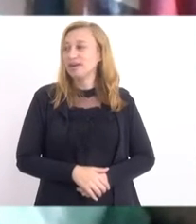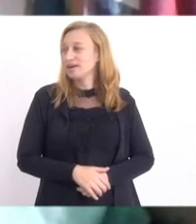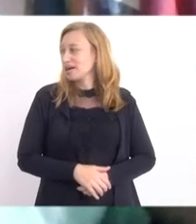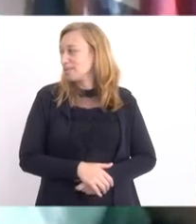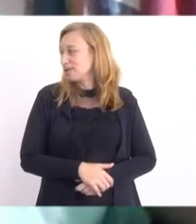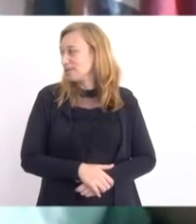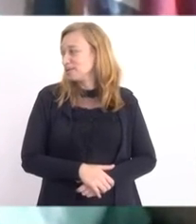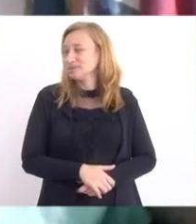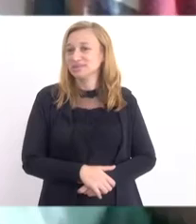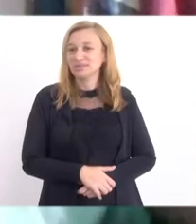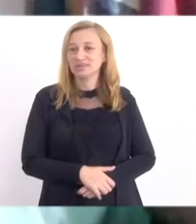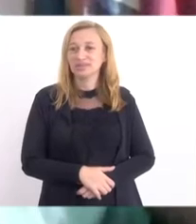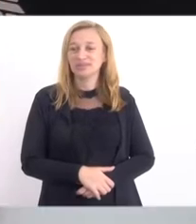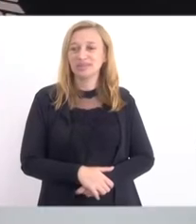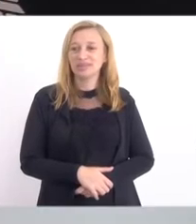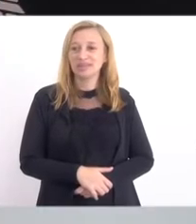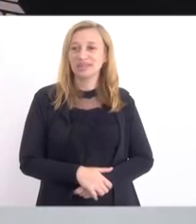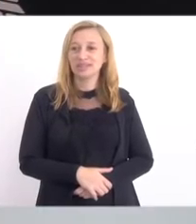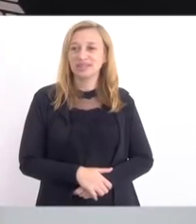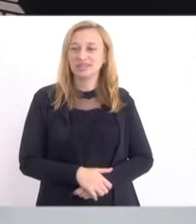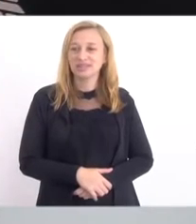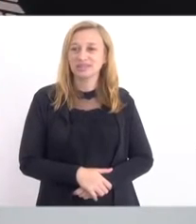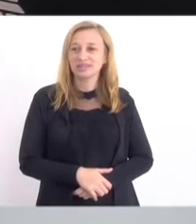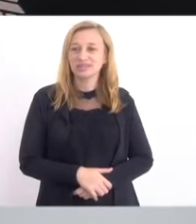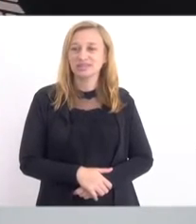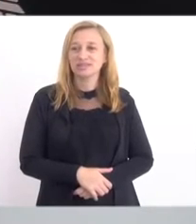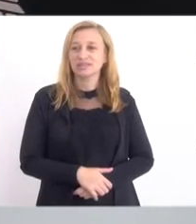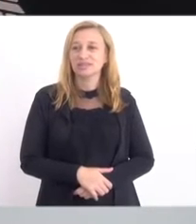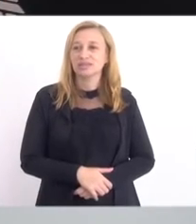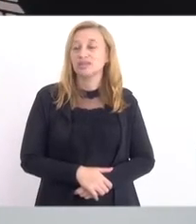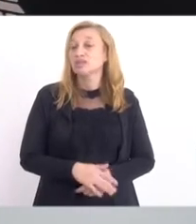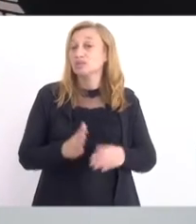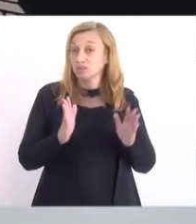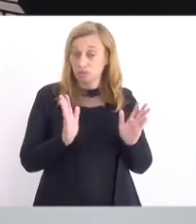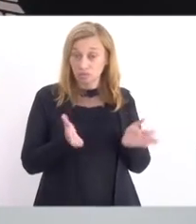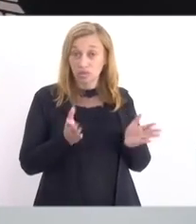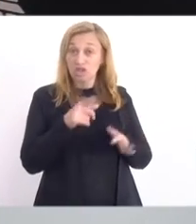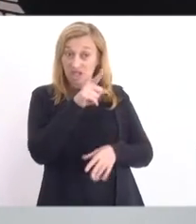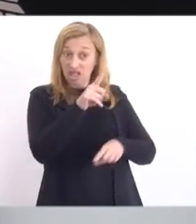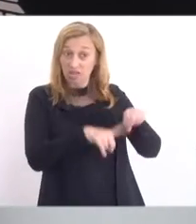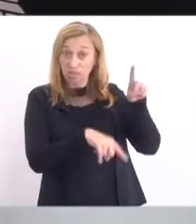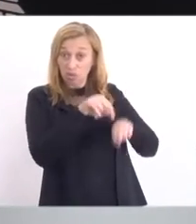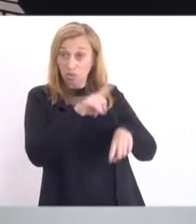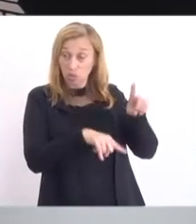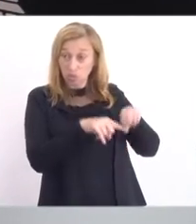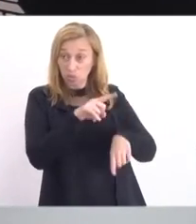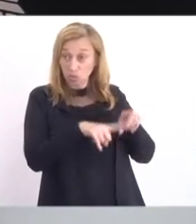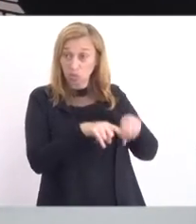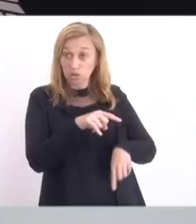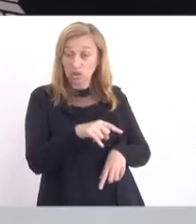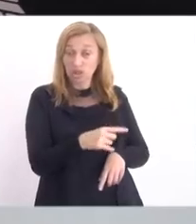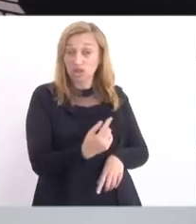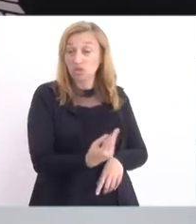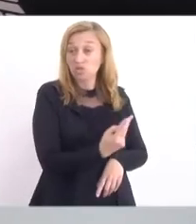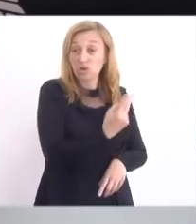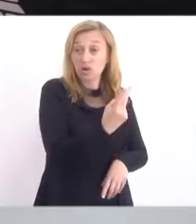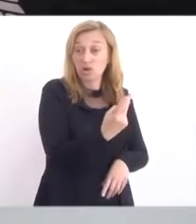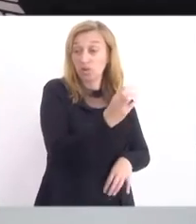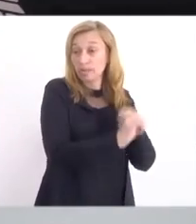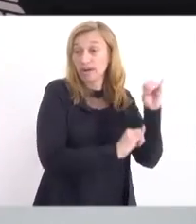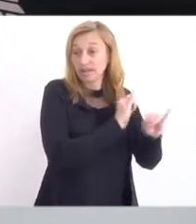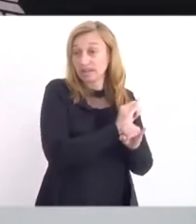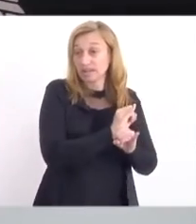Ainda tem o que ela está me soprando aqui. Você tem uma loja física, você... Aquele produto tem uma alíquota pela internet e tem outra